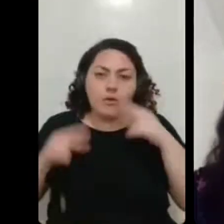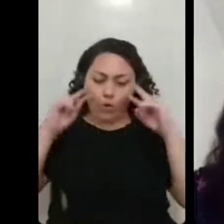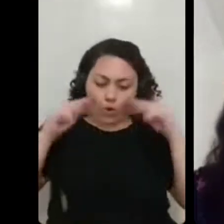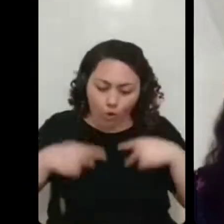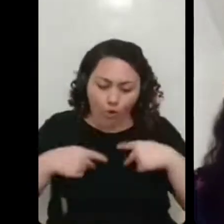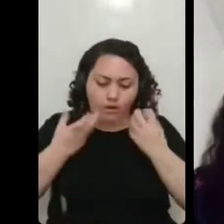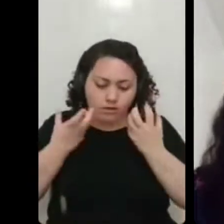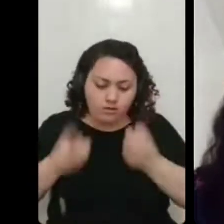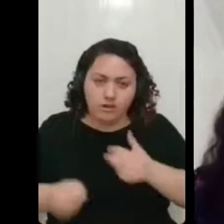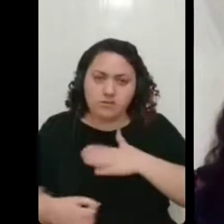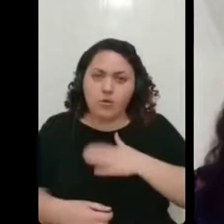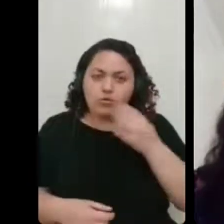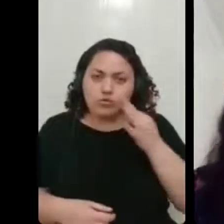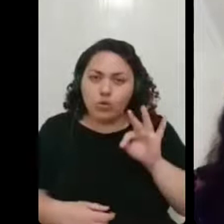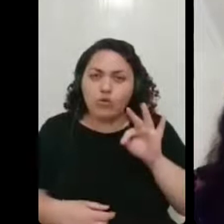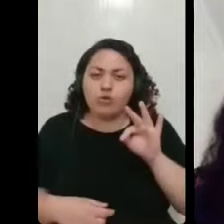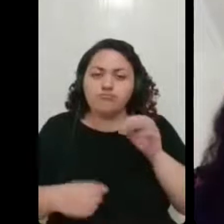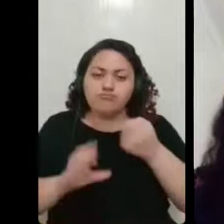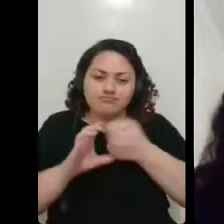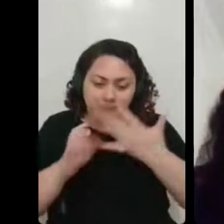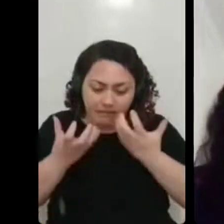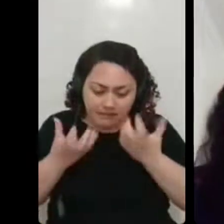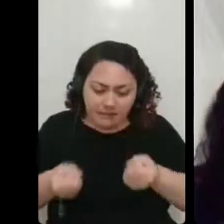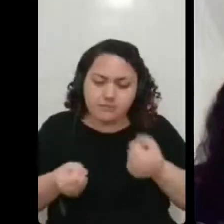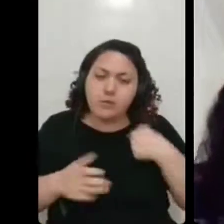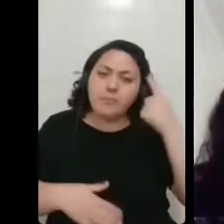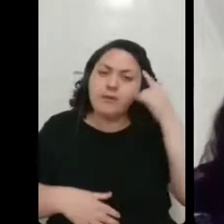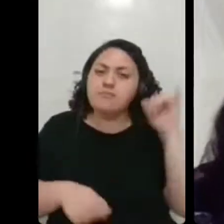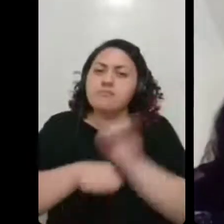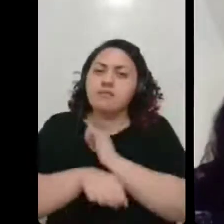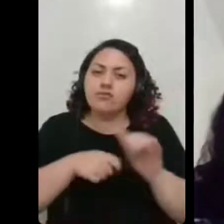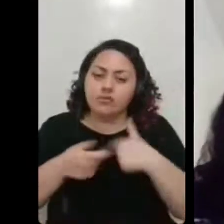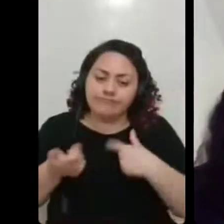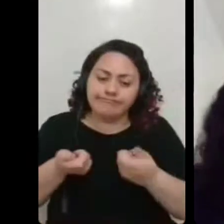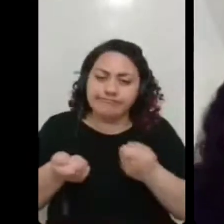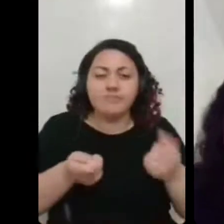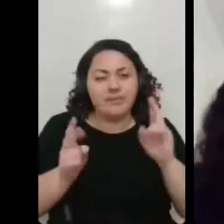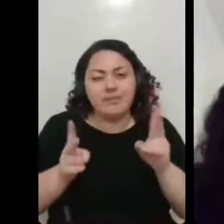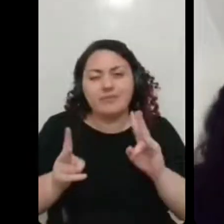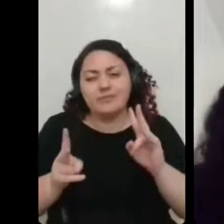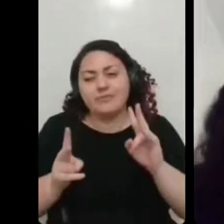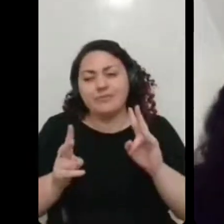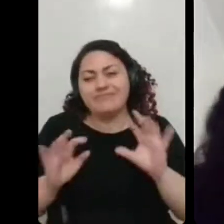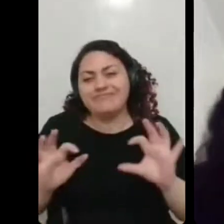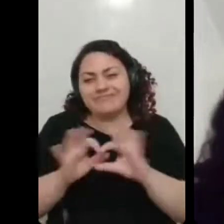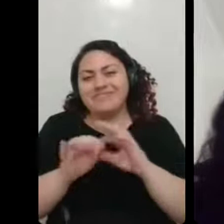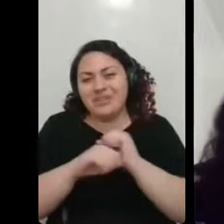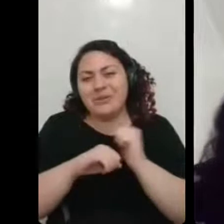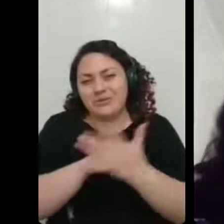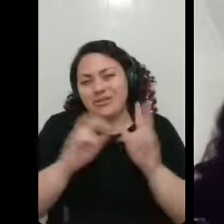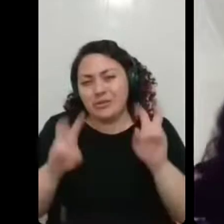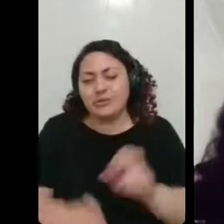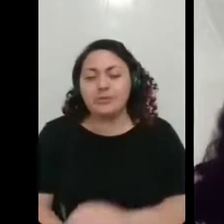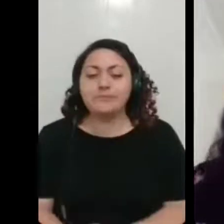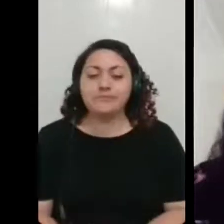lidar com elas. Eu acho que tem muito a ver com esse processo da covid, né? E alguns